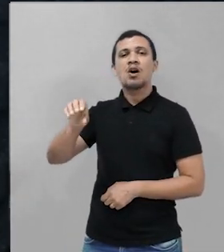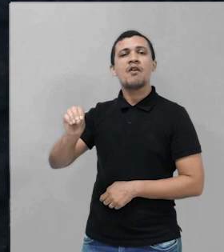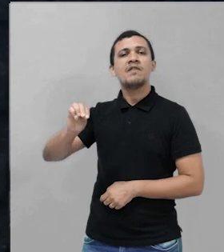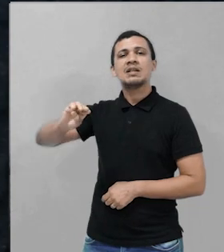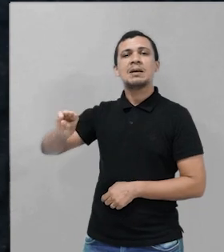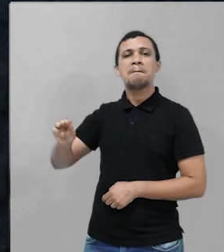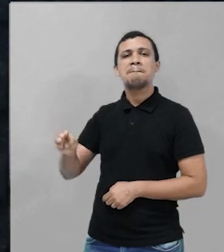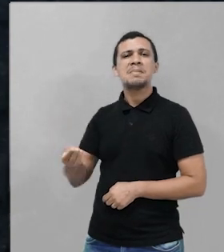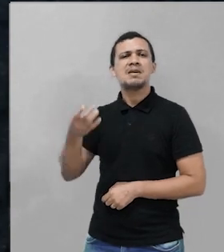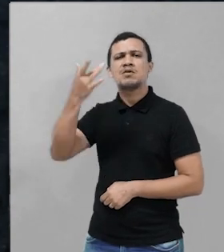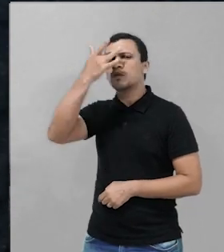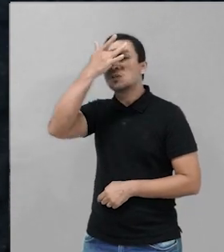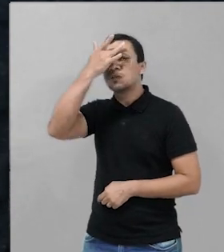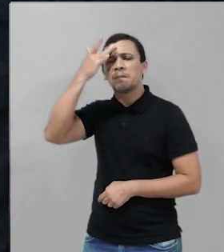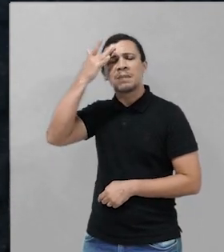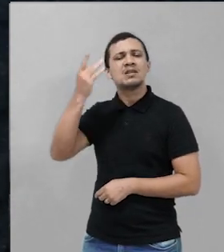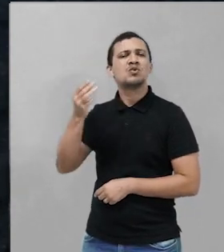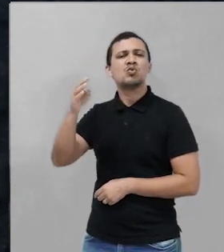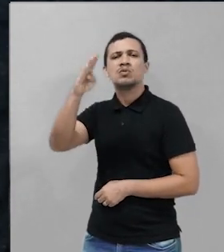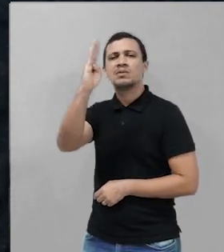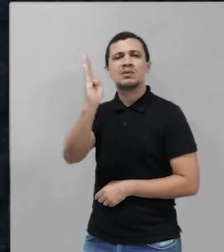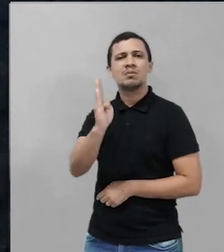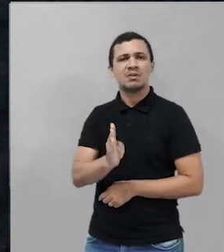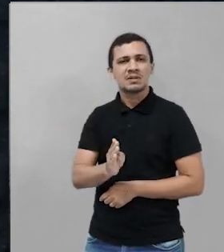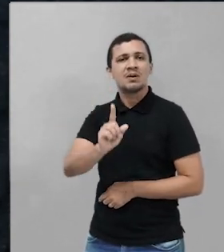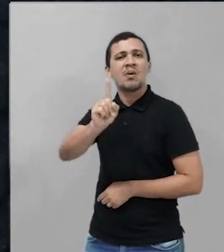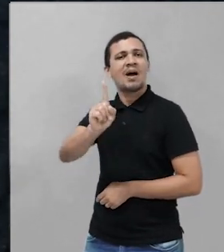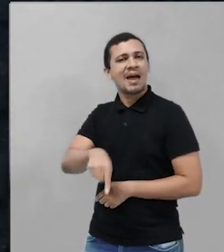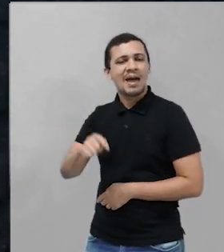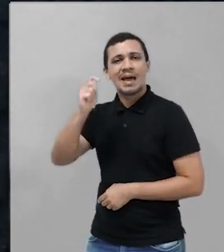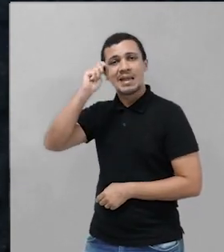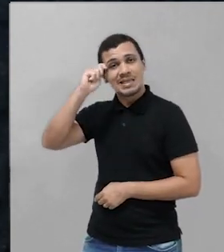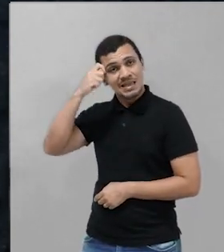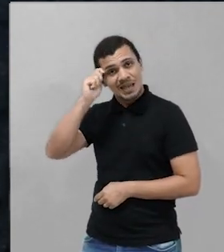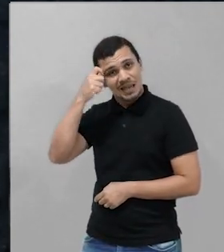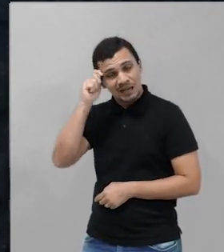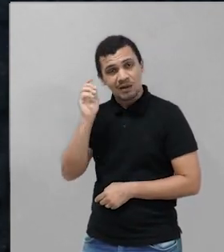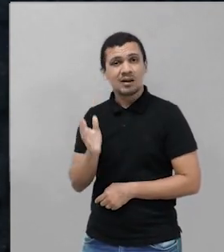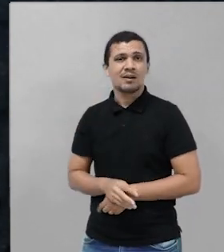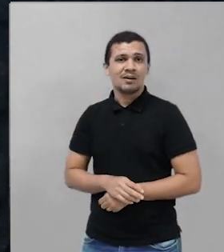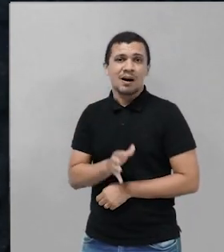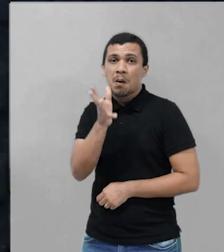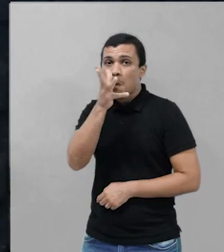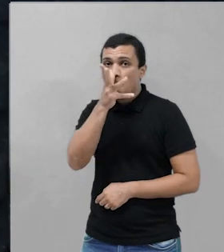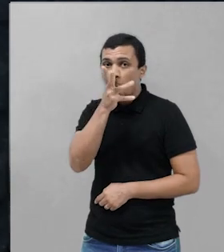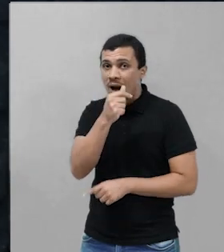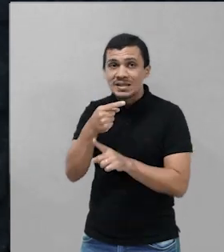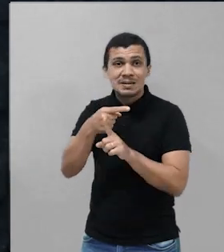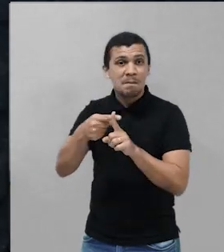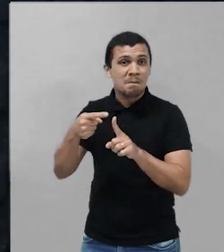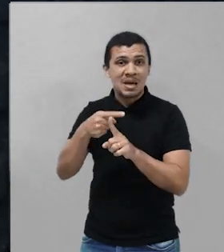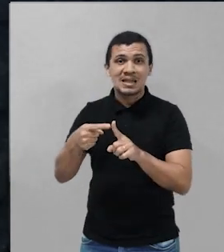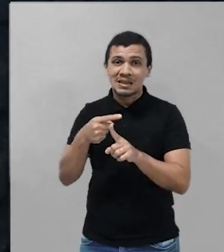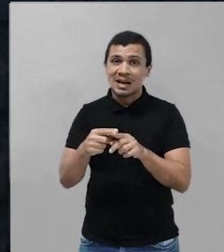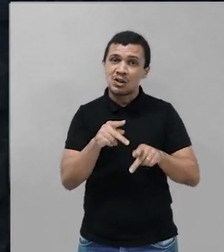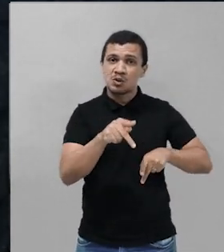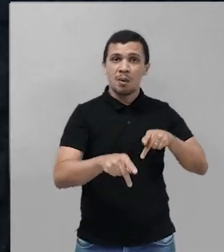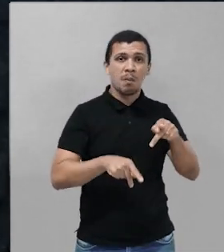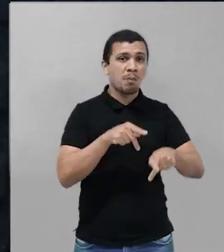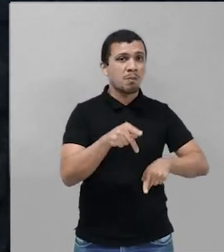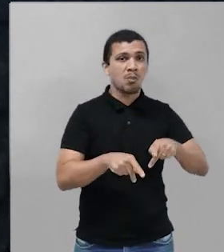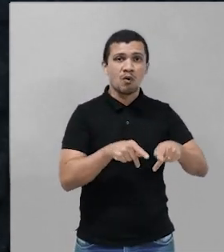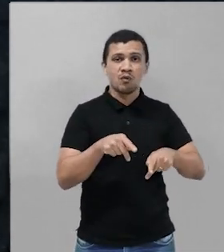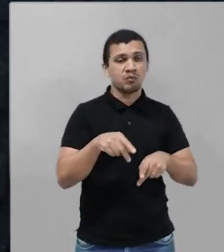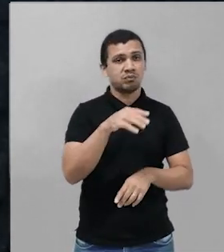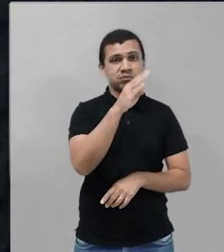de pessoas no Brasil, no país inteiro. É quase a metade da população brasileira completa. Está dando para